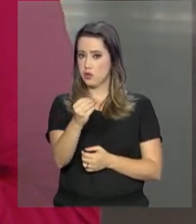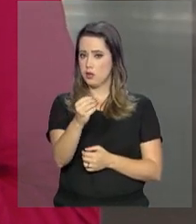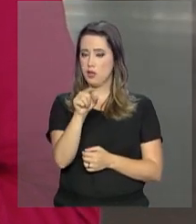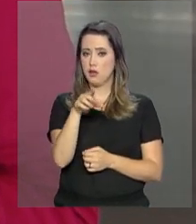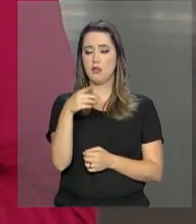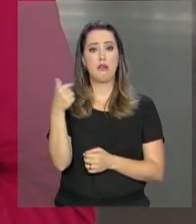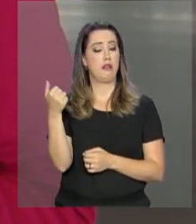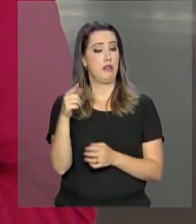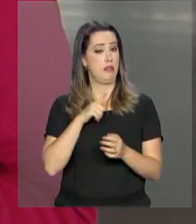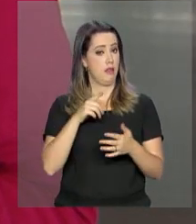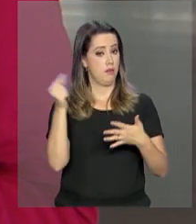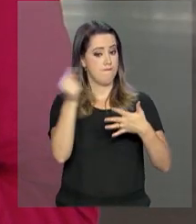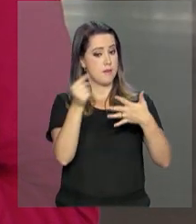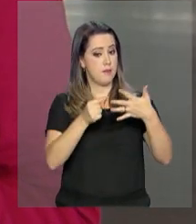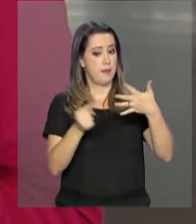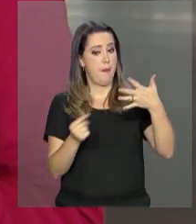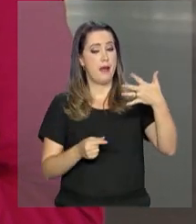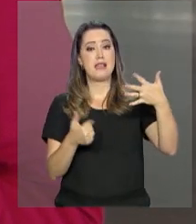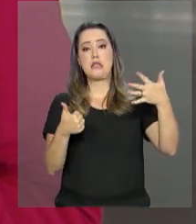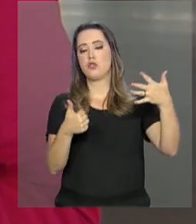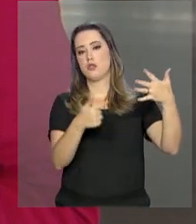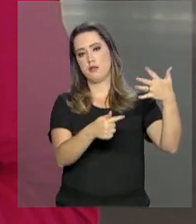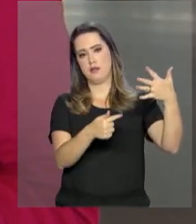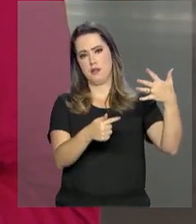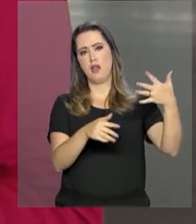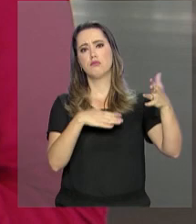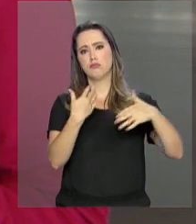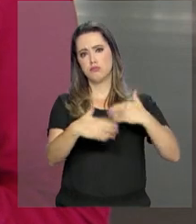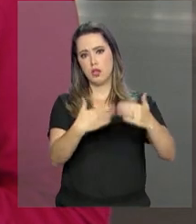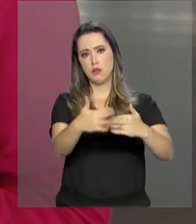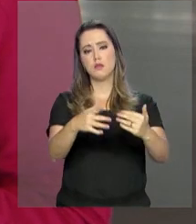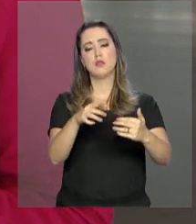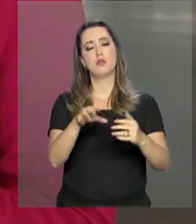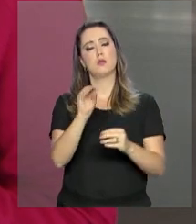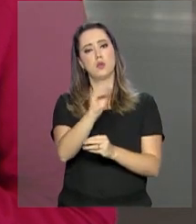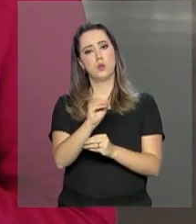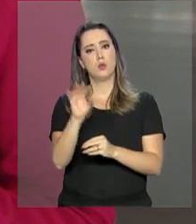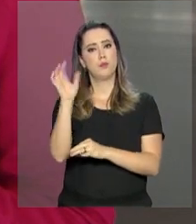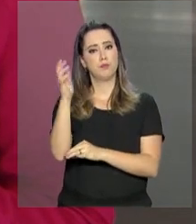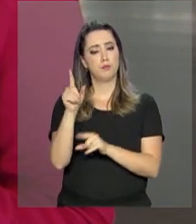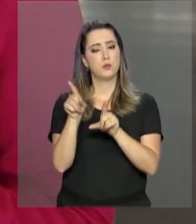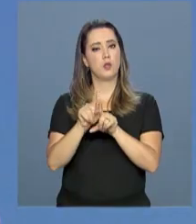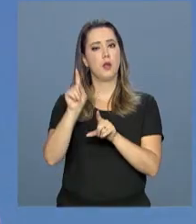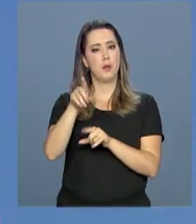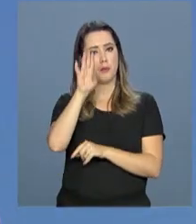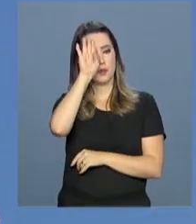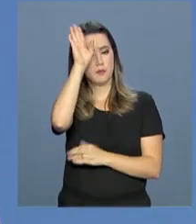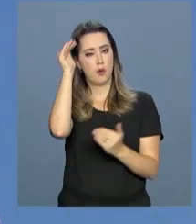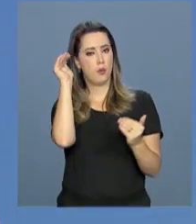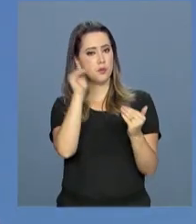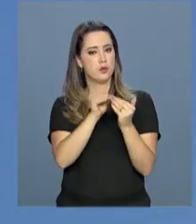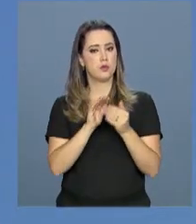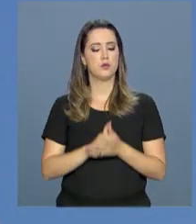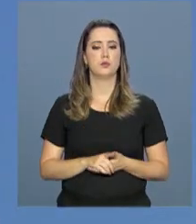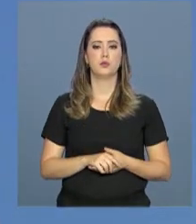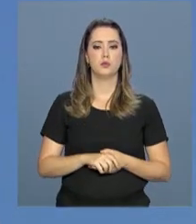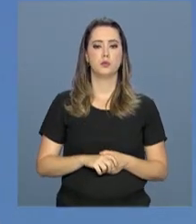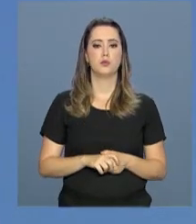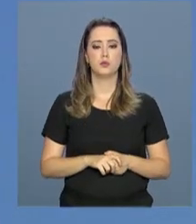Objetivos de Desenvolvimento Sustentável, os ODS, é prioridade para a Cplp. Com isso, nós